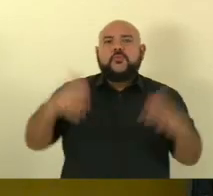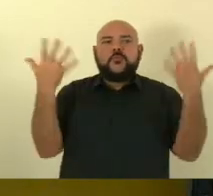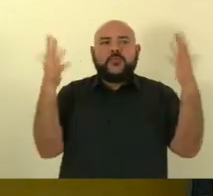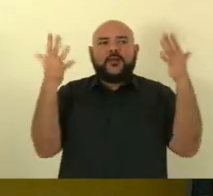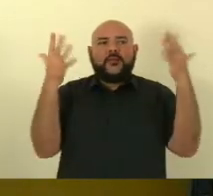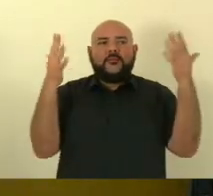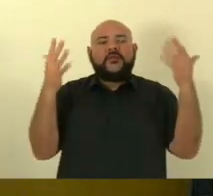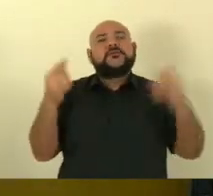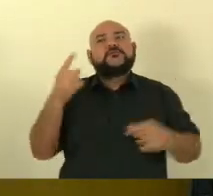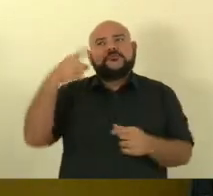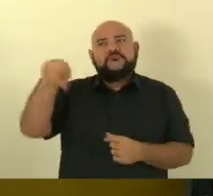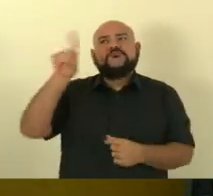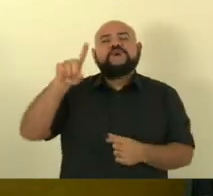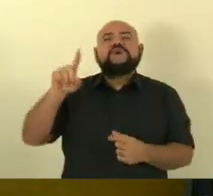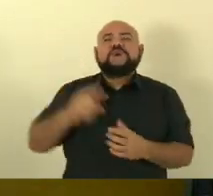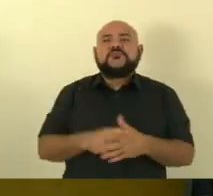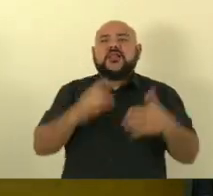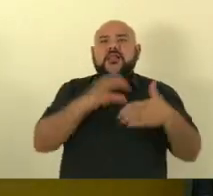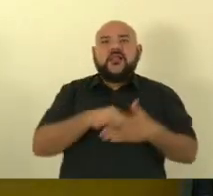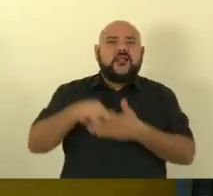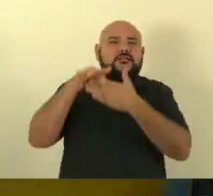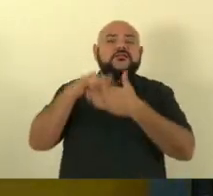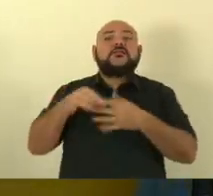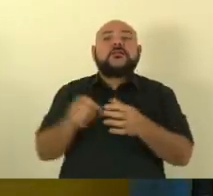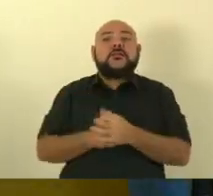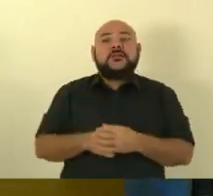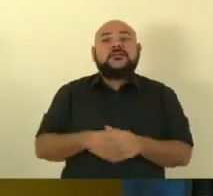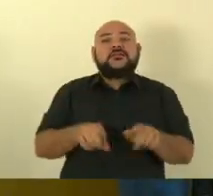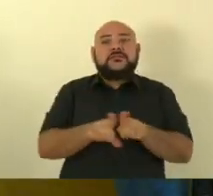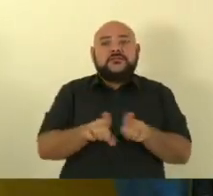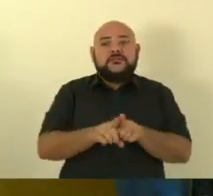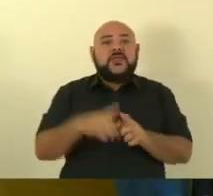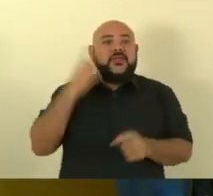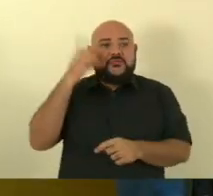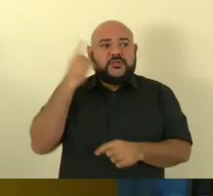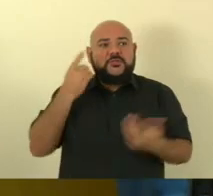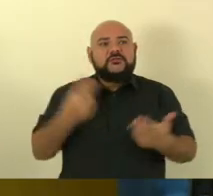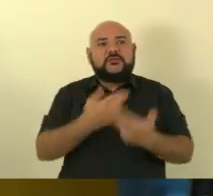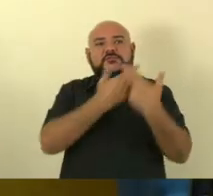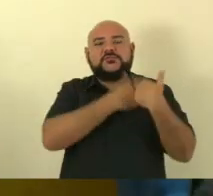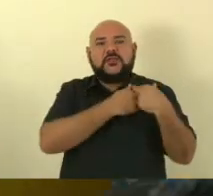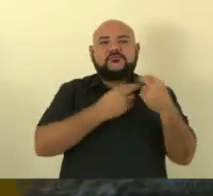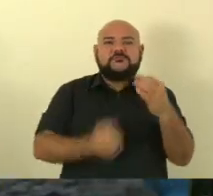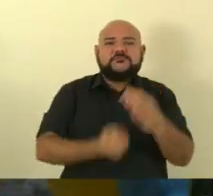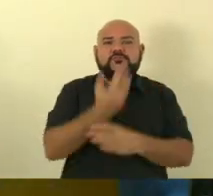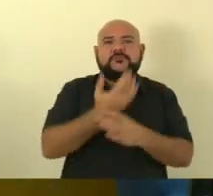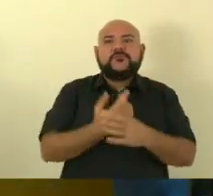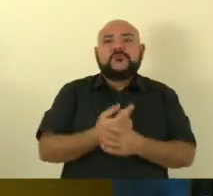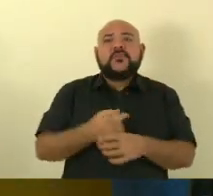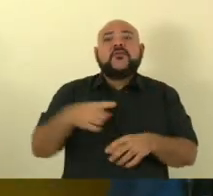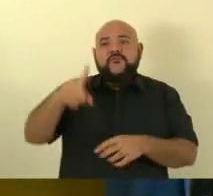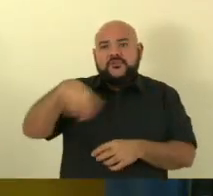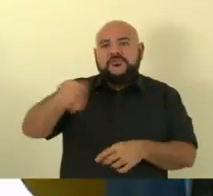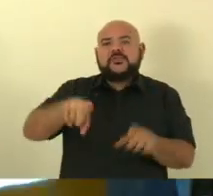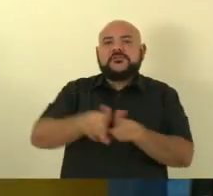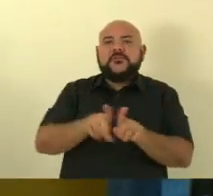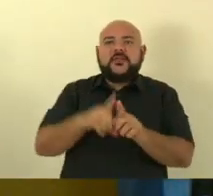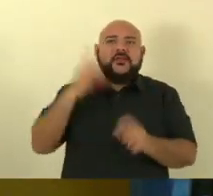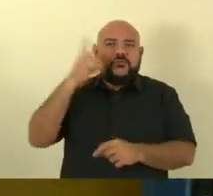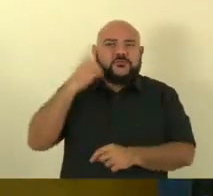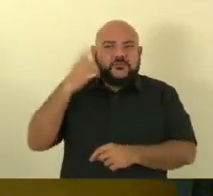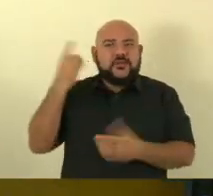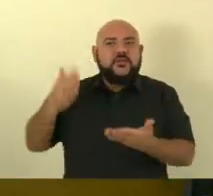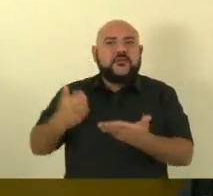liderarem a associação, parabéns ao deputado Vandinho pela iniciativa, e aos colegas deputados que aprovam essa matéria por unanimidade.